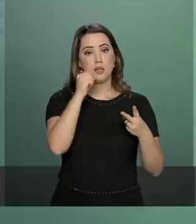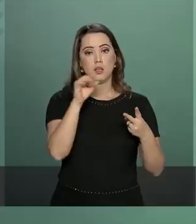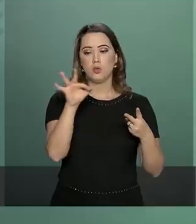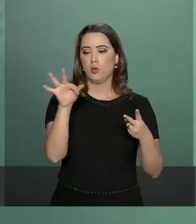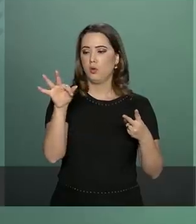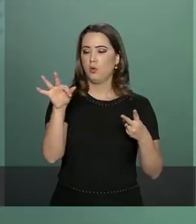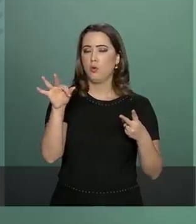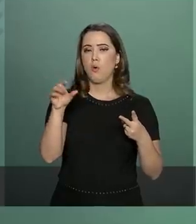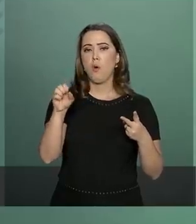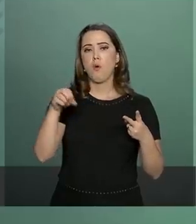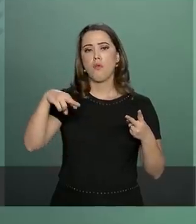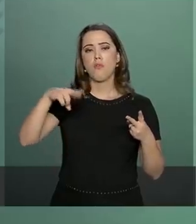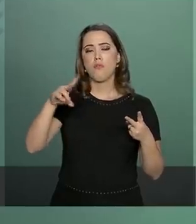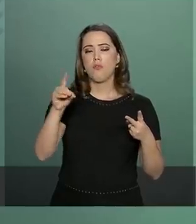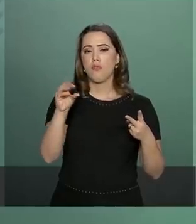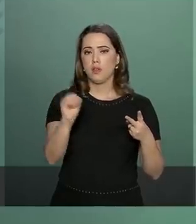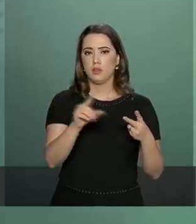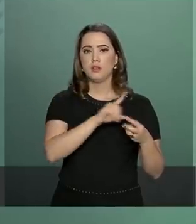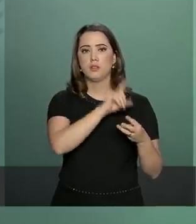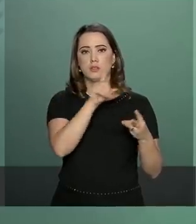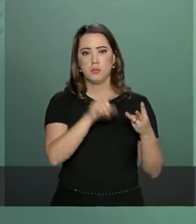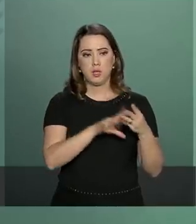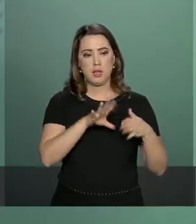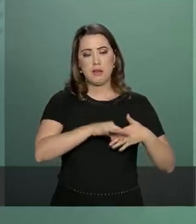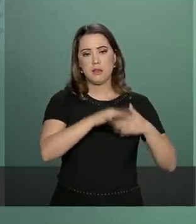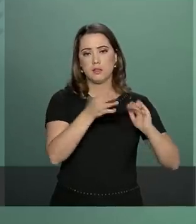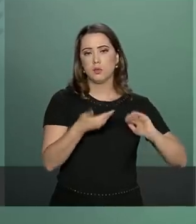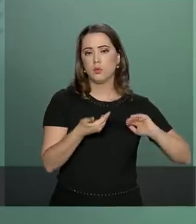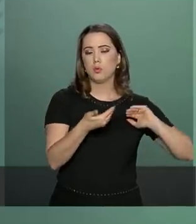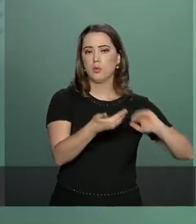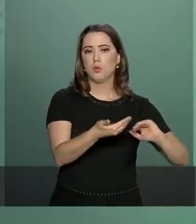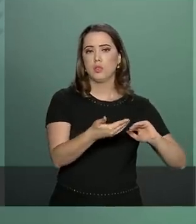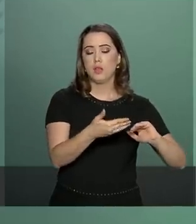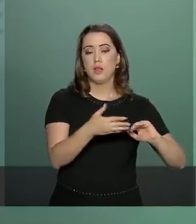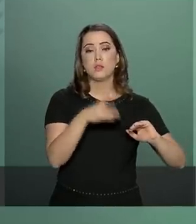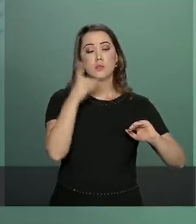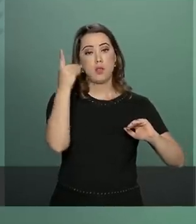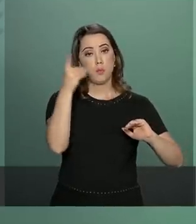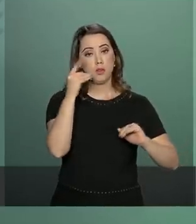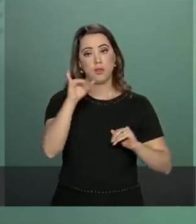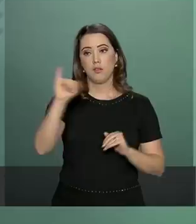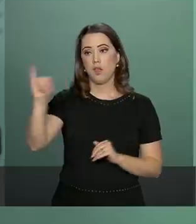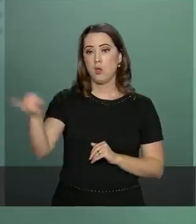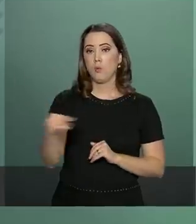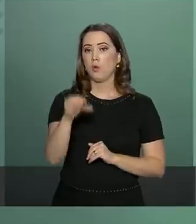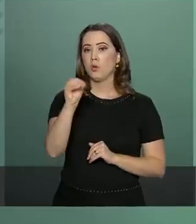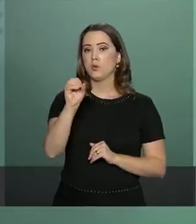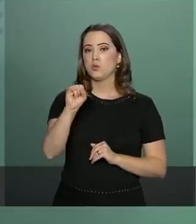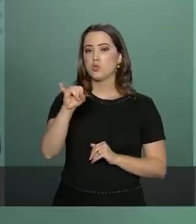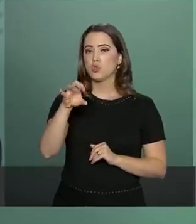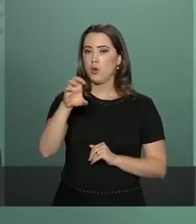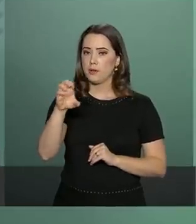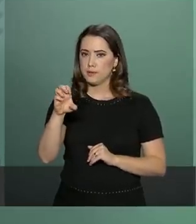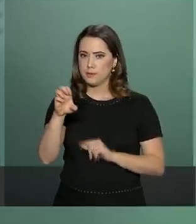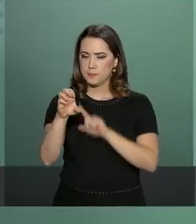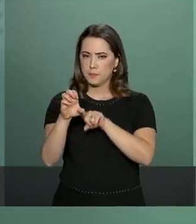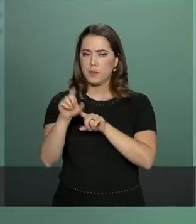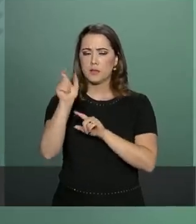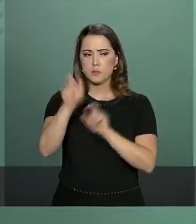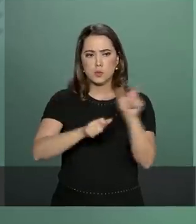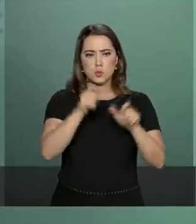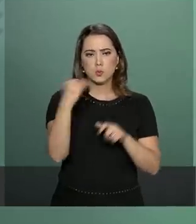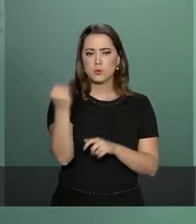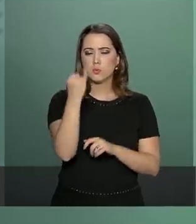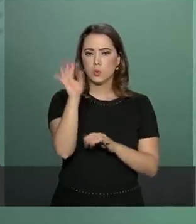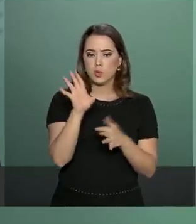pela líder do Congresso a deputada Joyce Halsman essas pessoas são os centroavantes do presidente